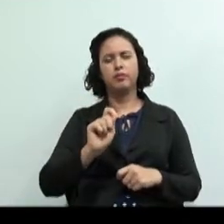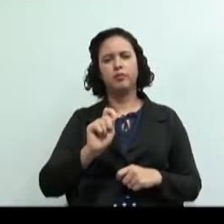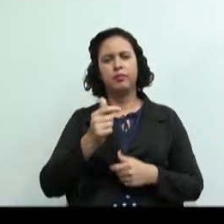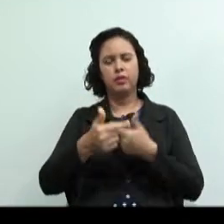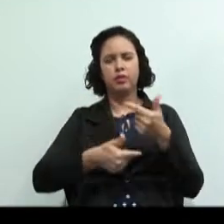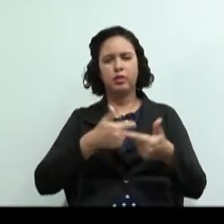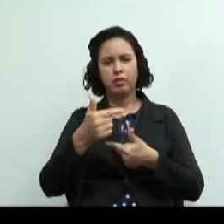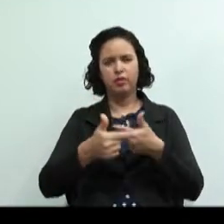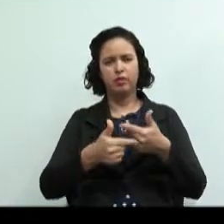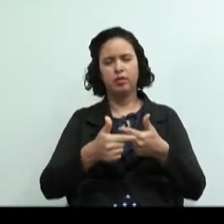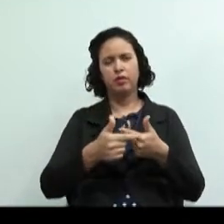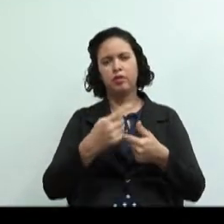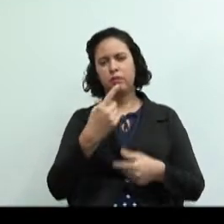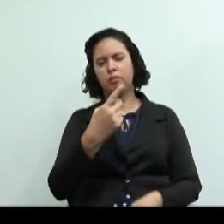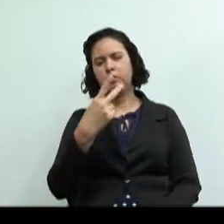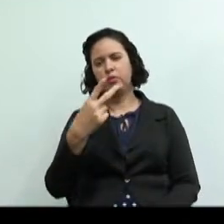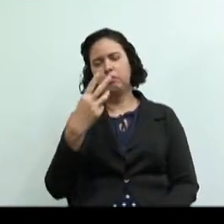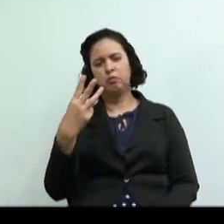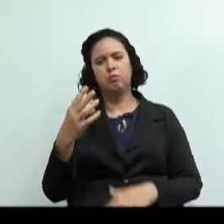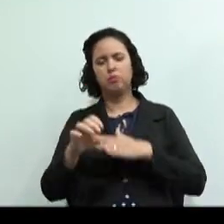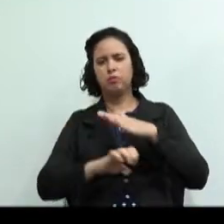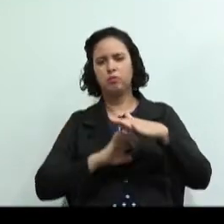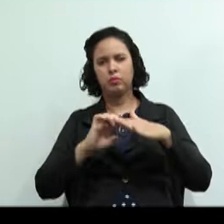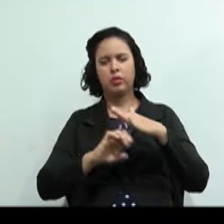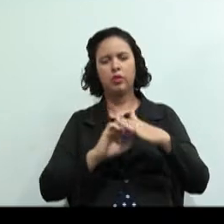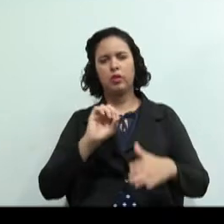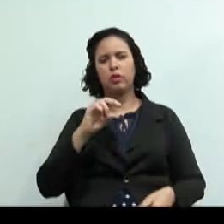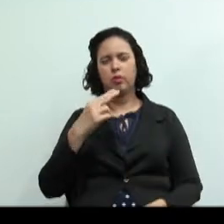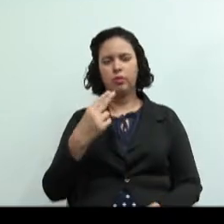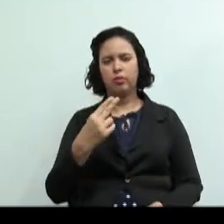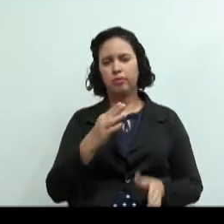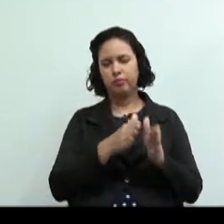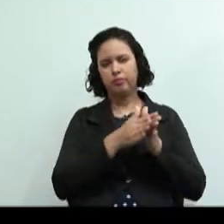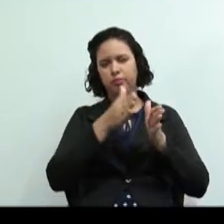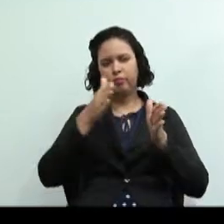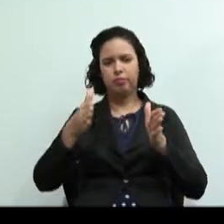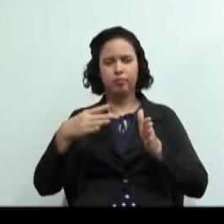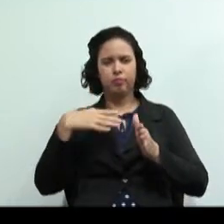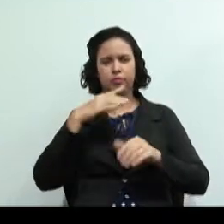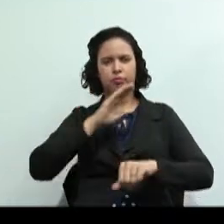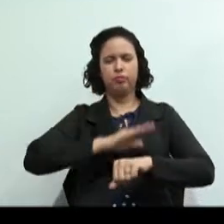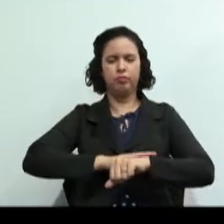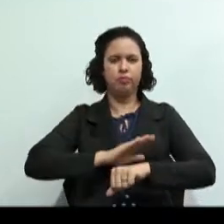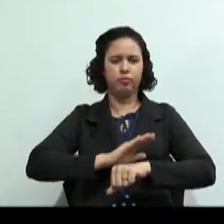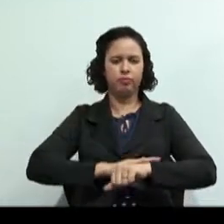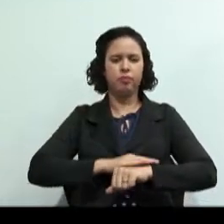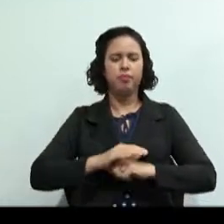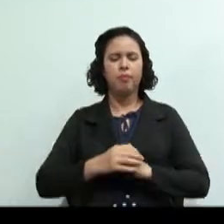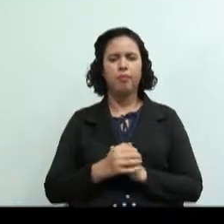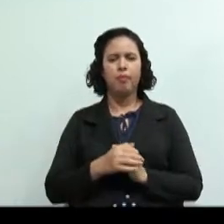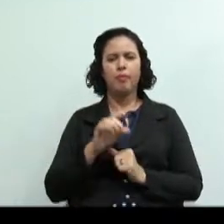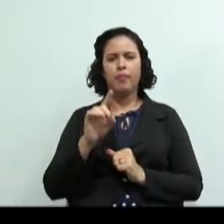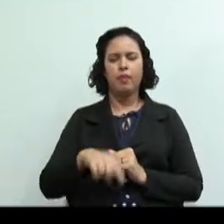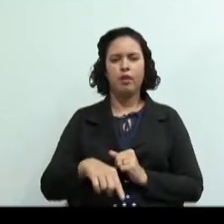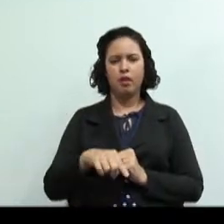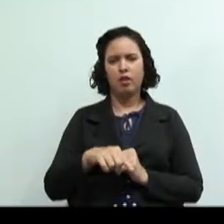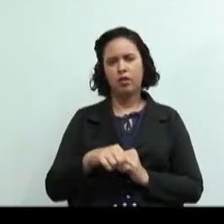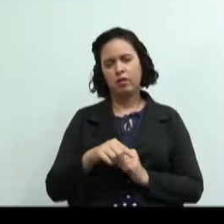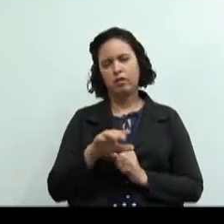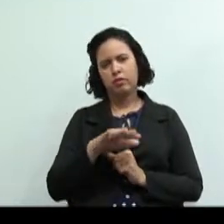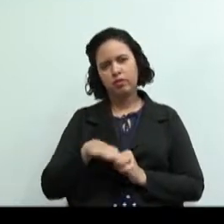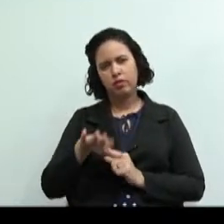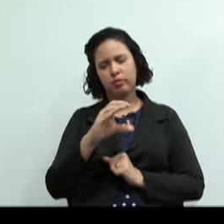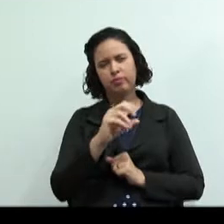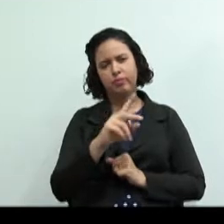de uma empresa ao mesmo tempo ou em curto espaço de tempo é um segmento cooperativista